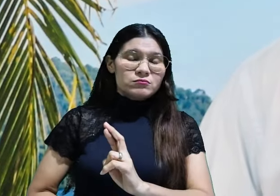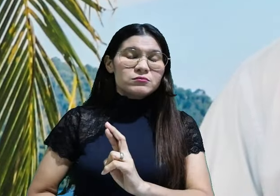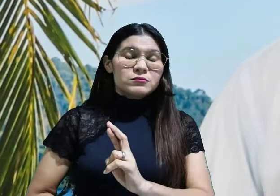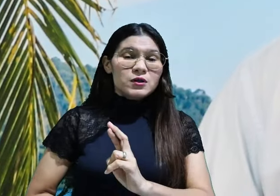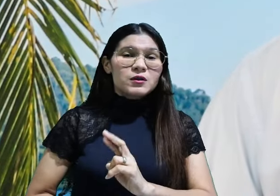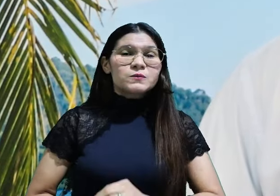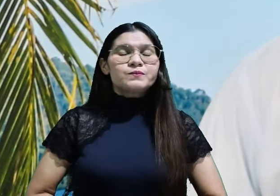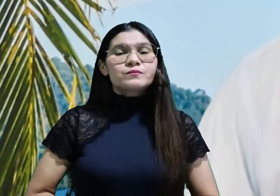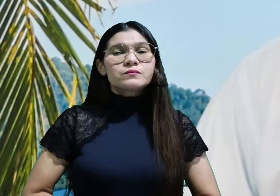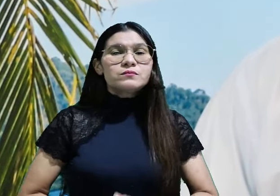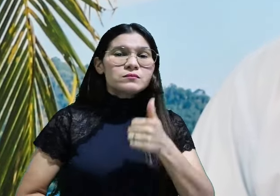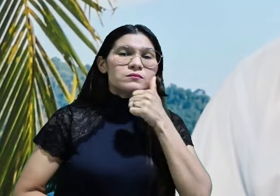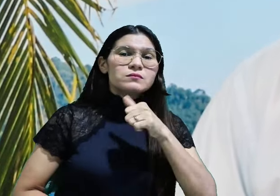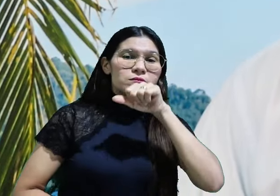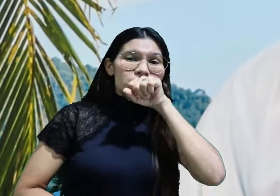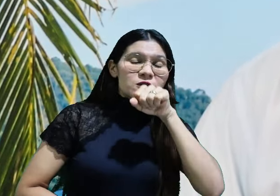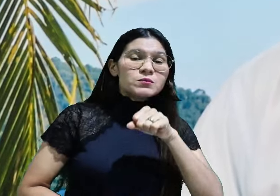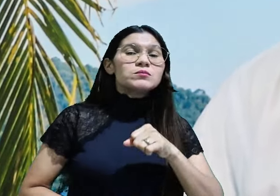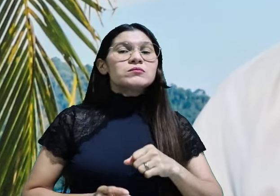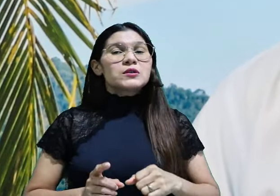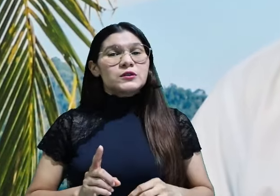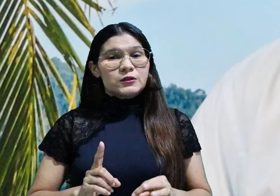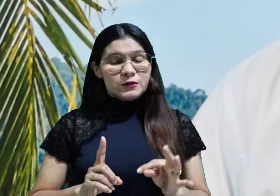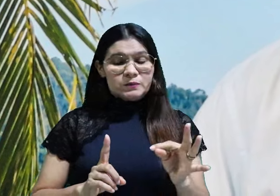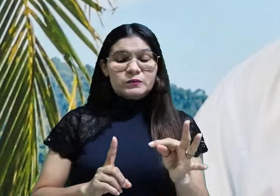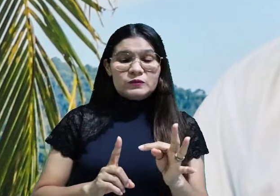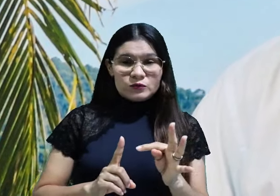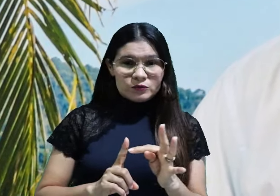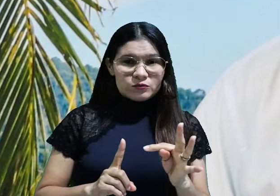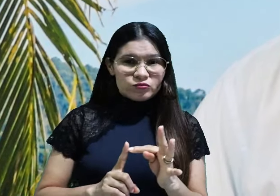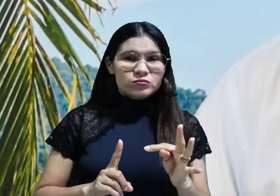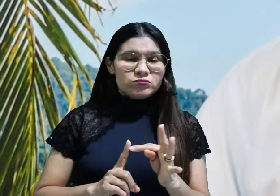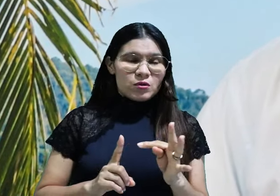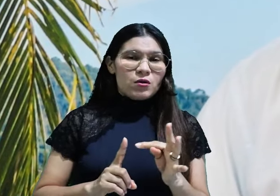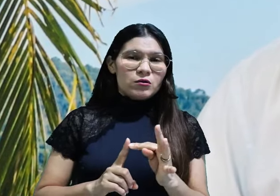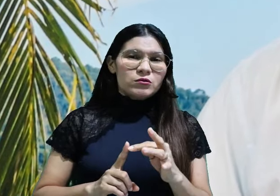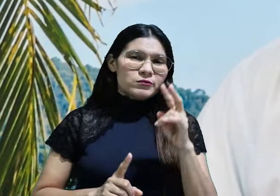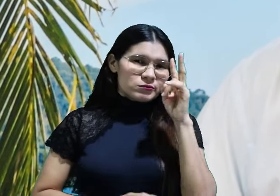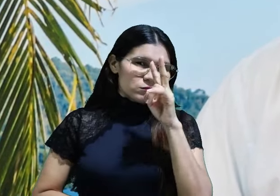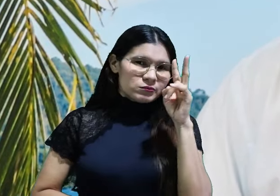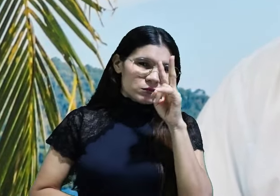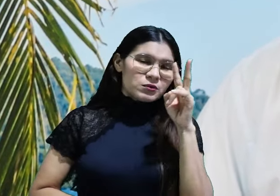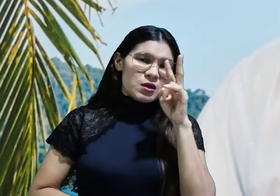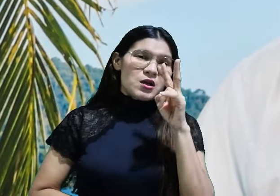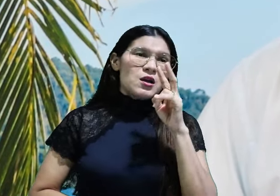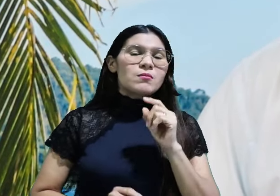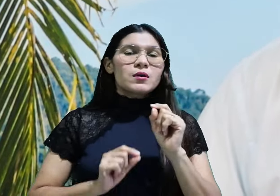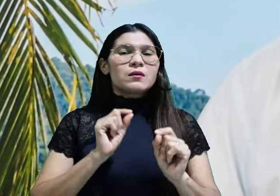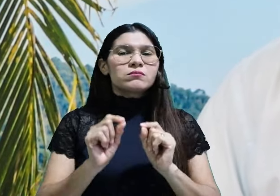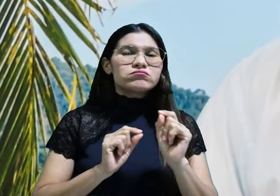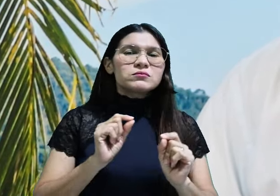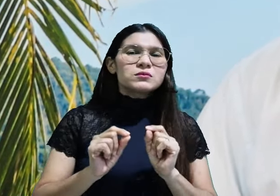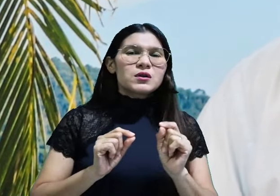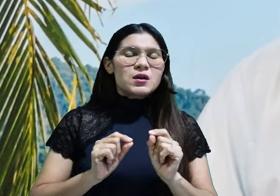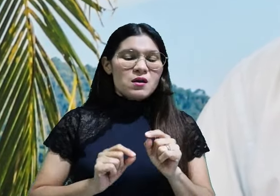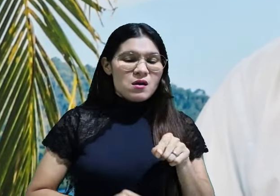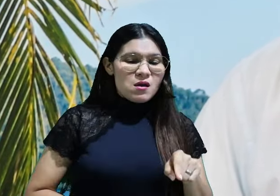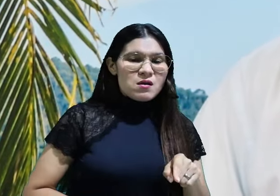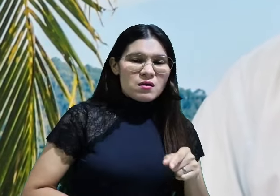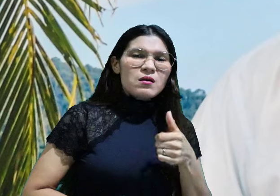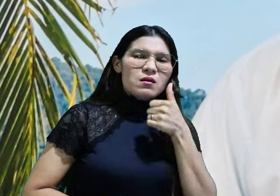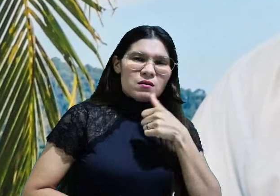de Timóteo. Paulo, em sua segunda carta a Timóteo, lembrou que Eunice possuía uma fé não